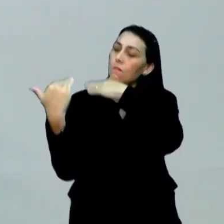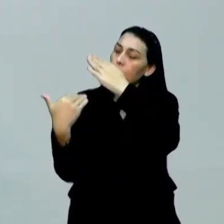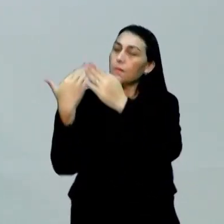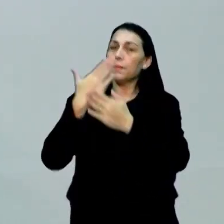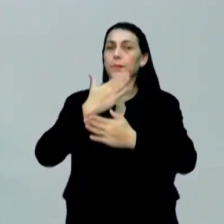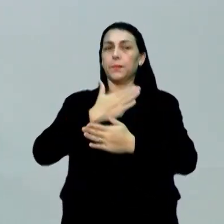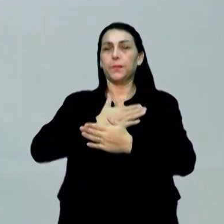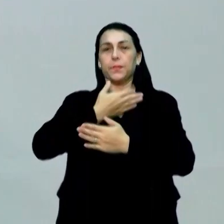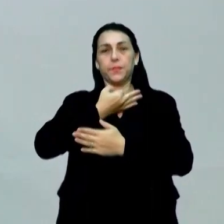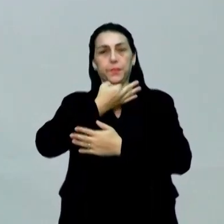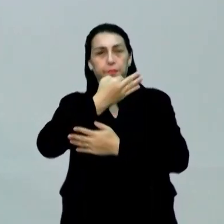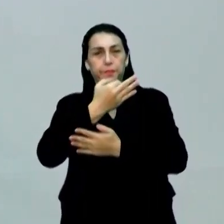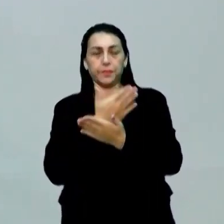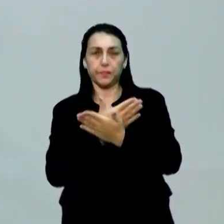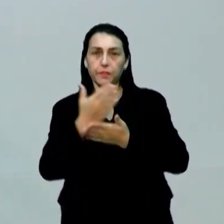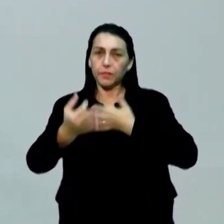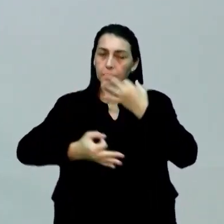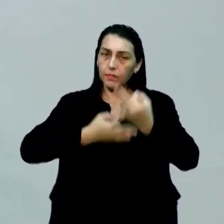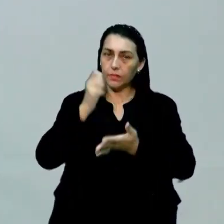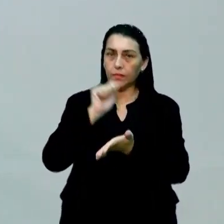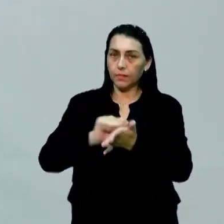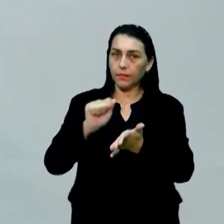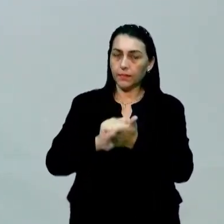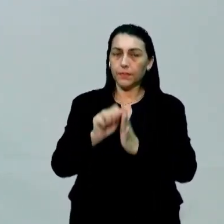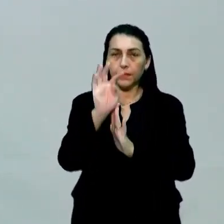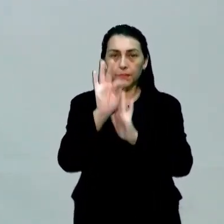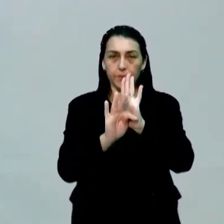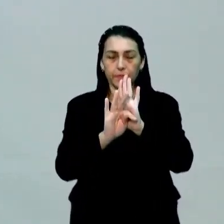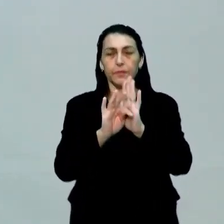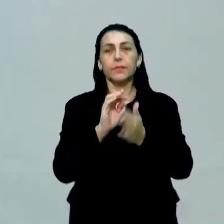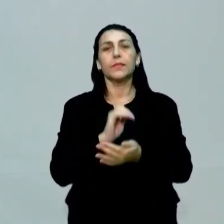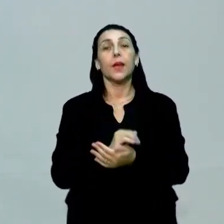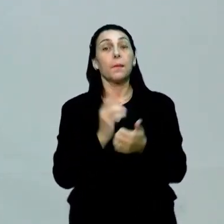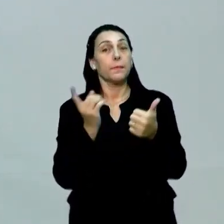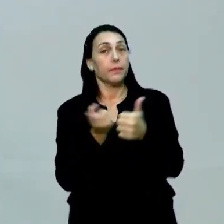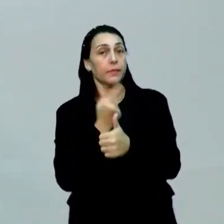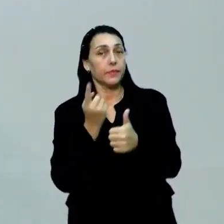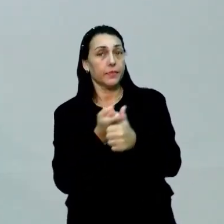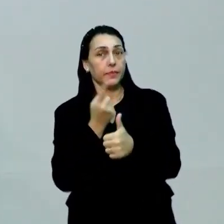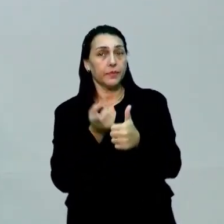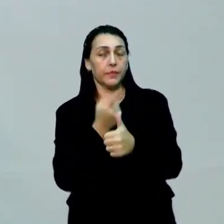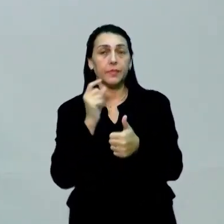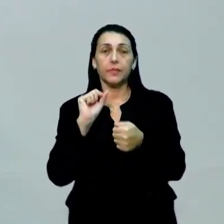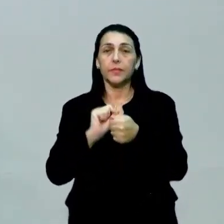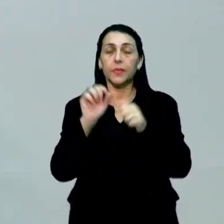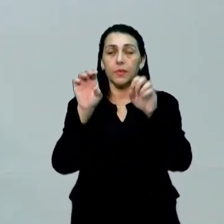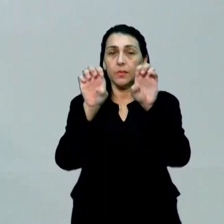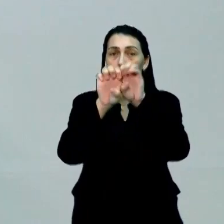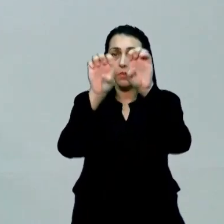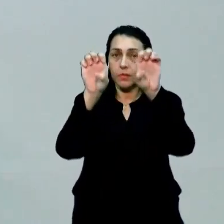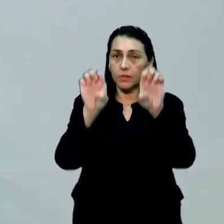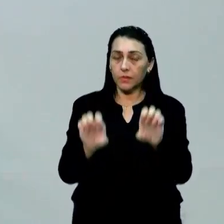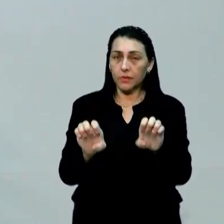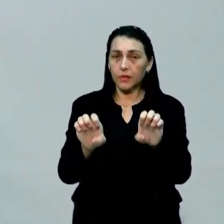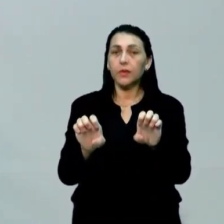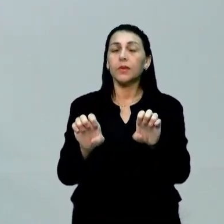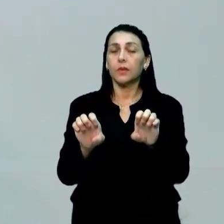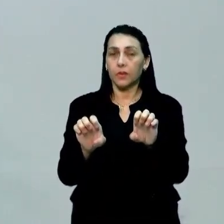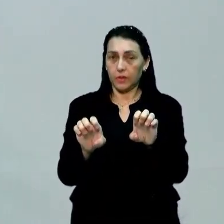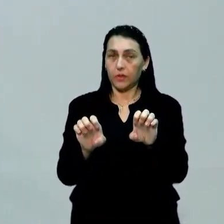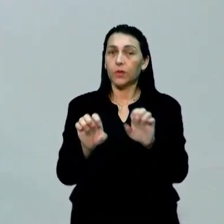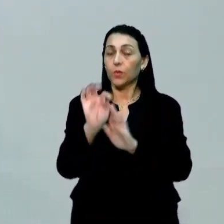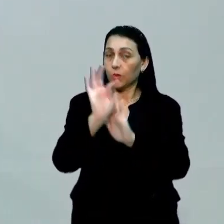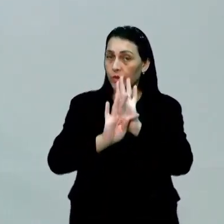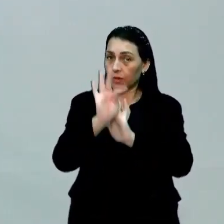argumentos para começar a escrever o meu texto. Então, primeiramente, eu vou fazer uma estrutura, né? Eu vou fazer um esqueleto desse